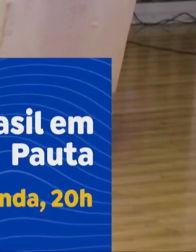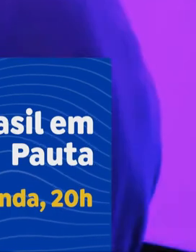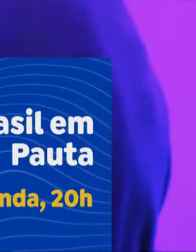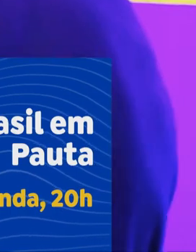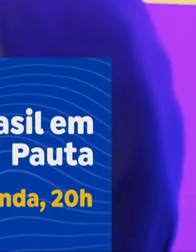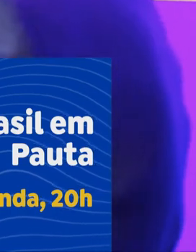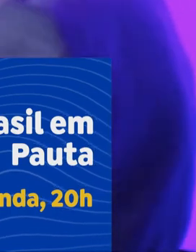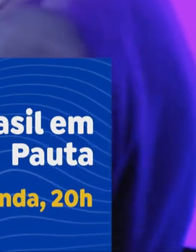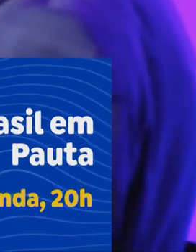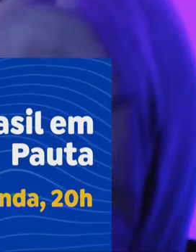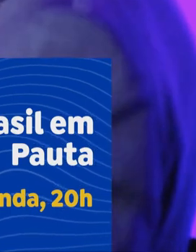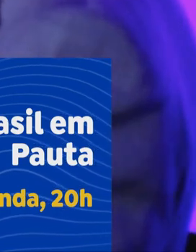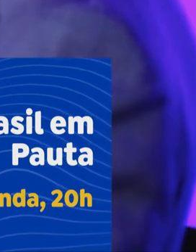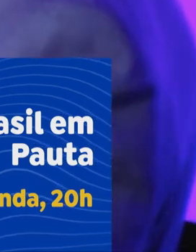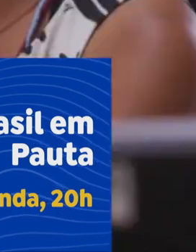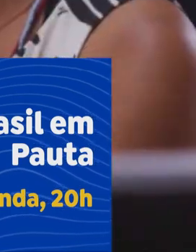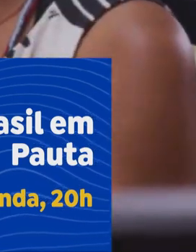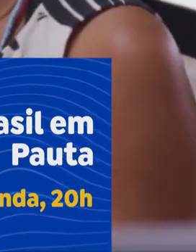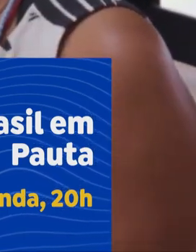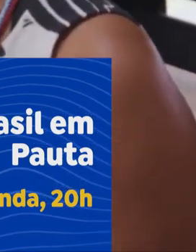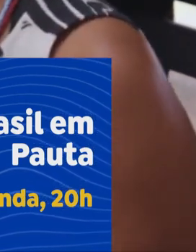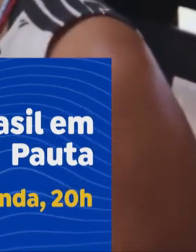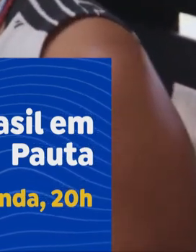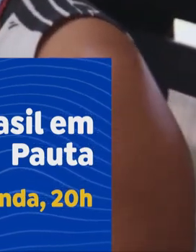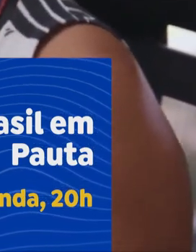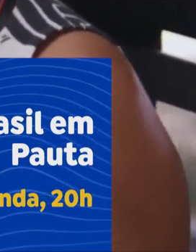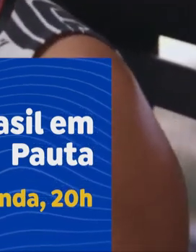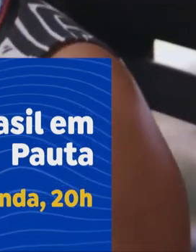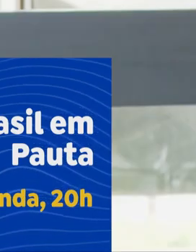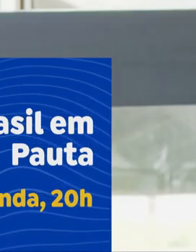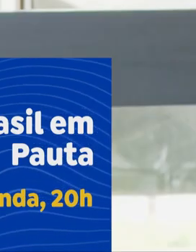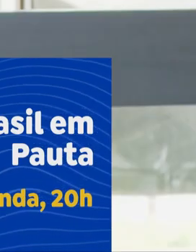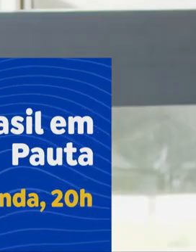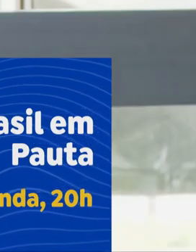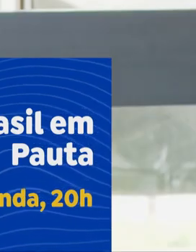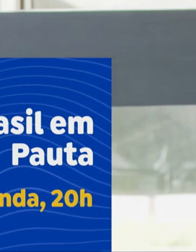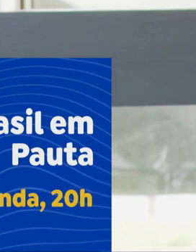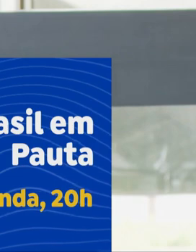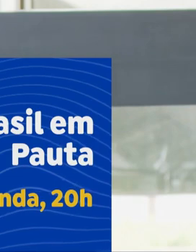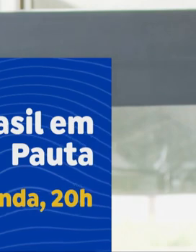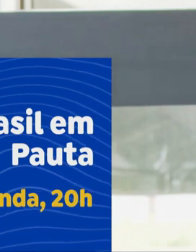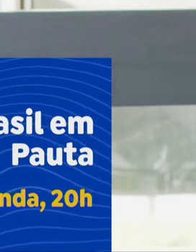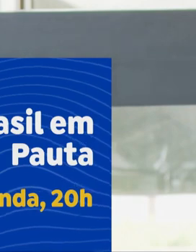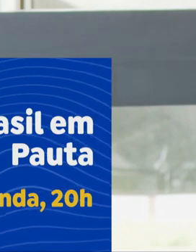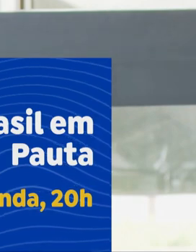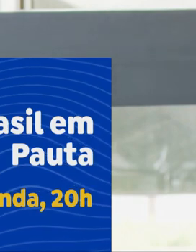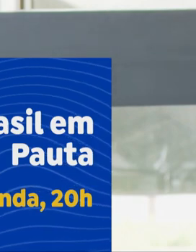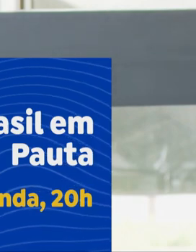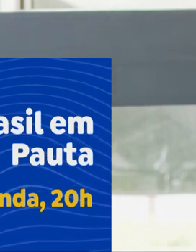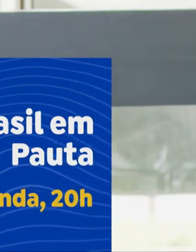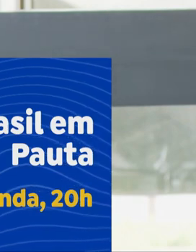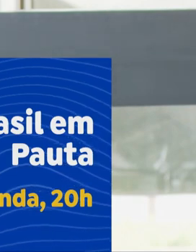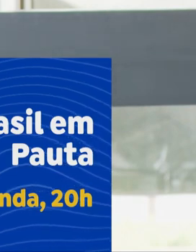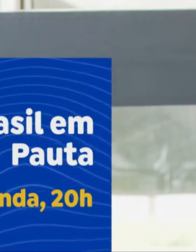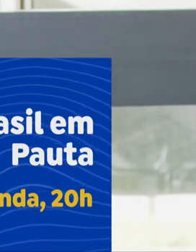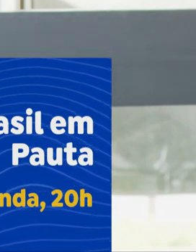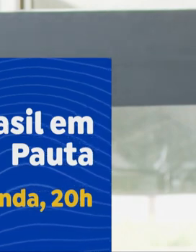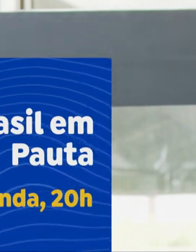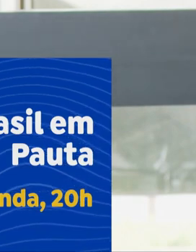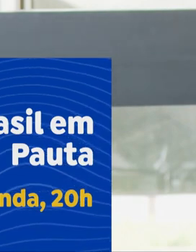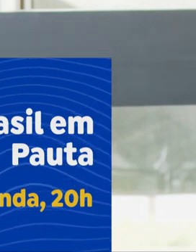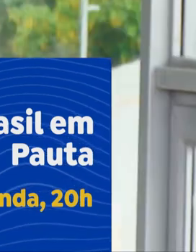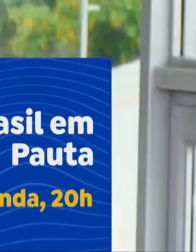pessoas da extrema pobreza. Se elas não tiverem acesso cidadania plena, de fato, a gente vai continuar com o problema de